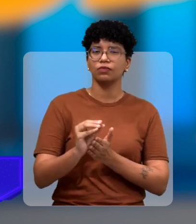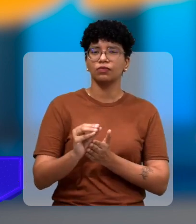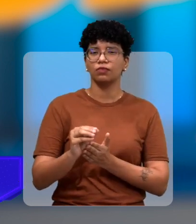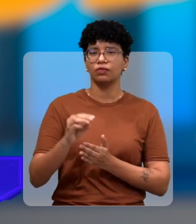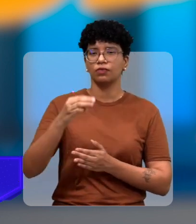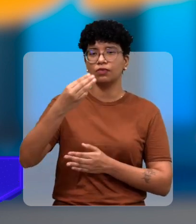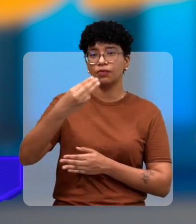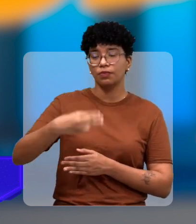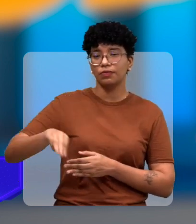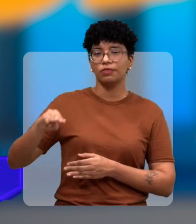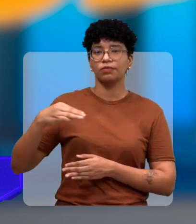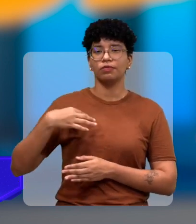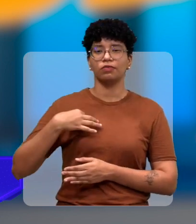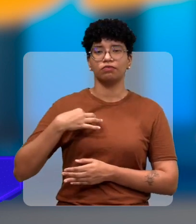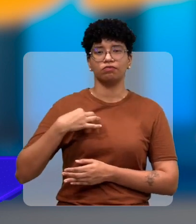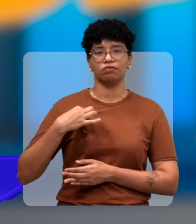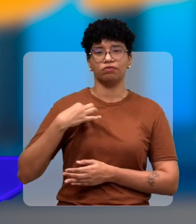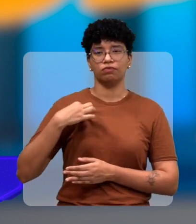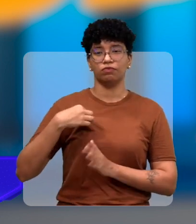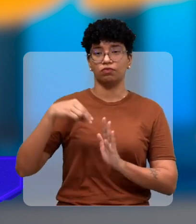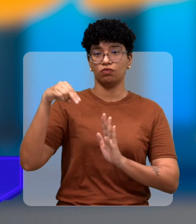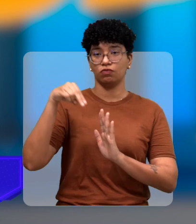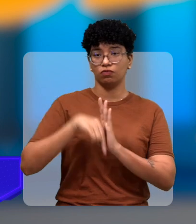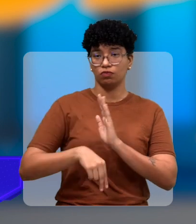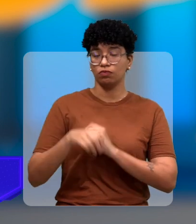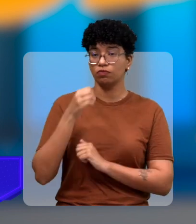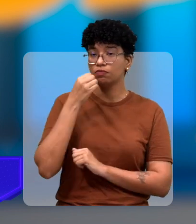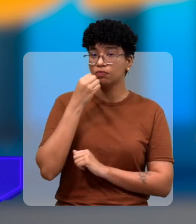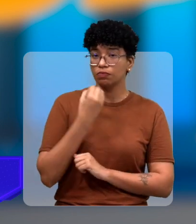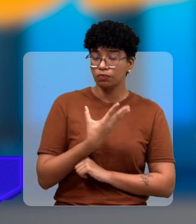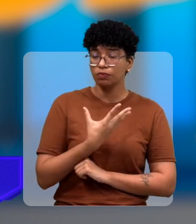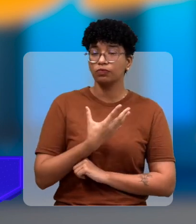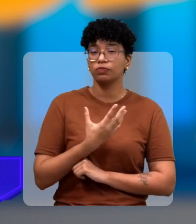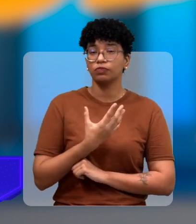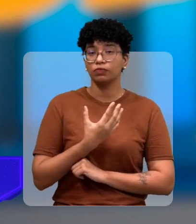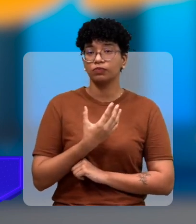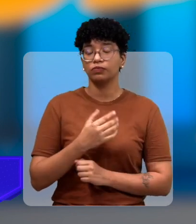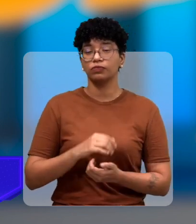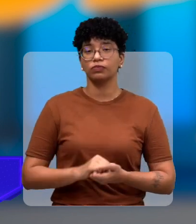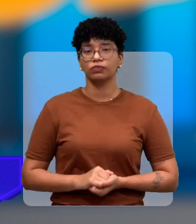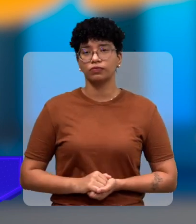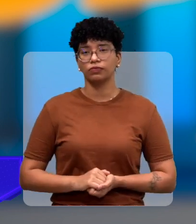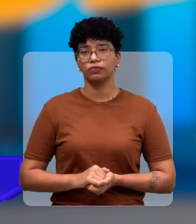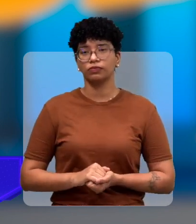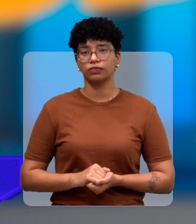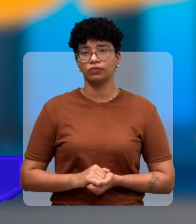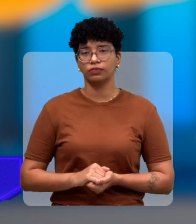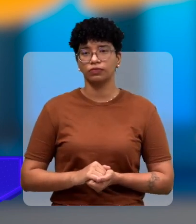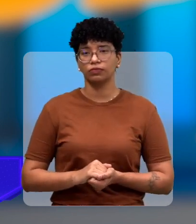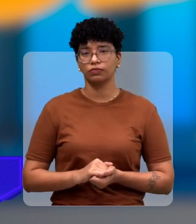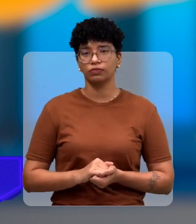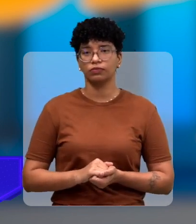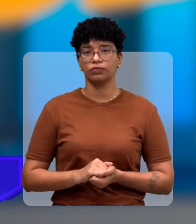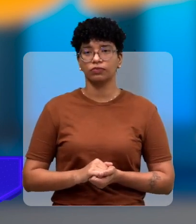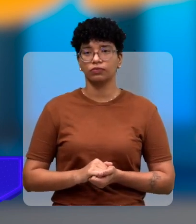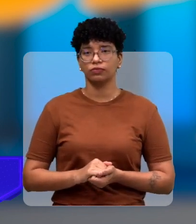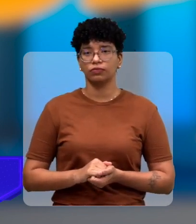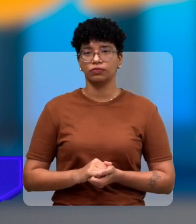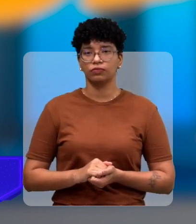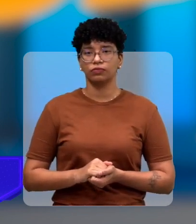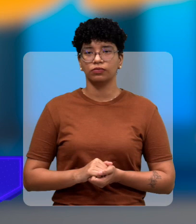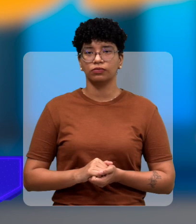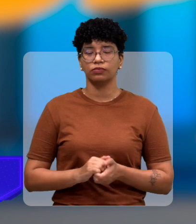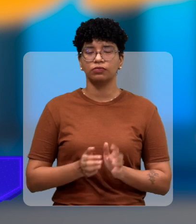programa chamado Maranhão Solidário Nota Legal. Nota Legal, ele nos proporciona uma